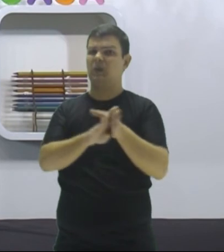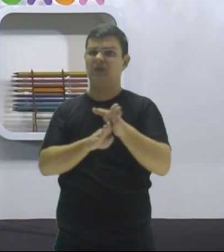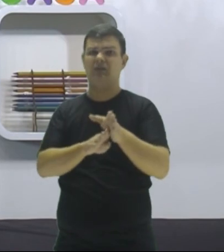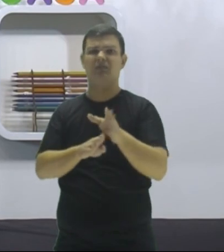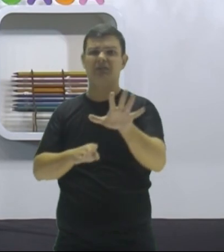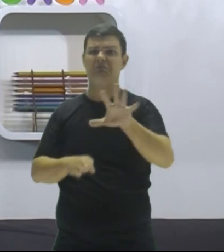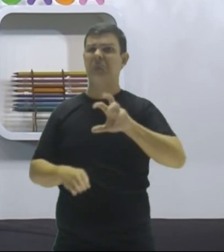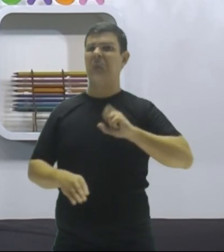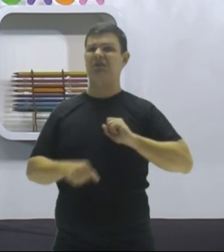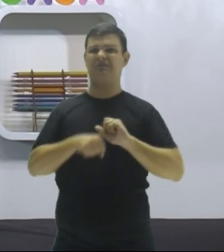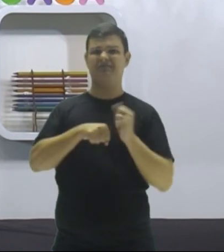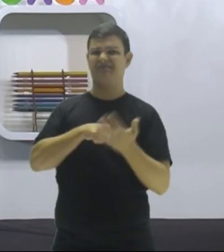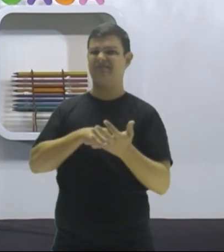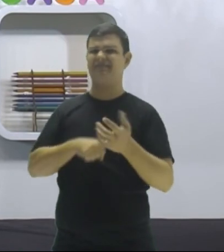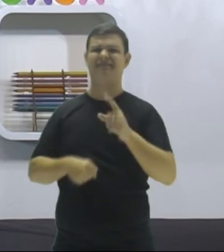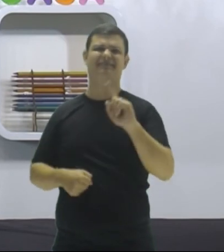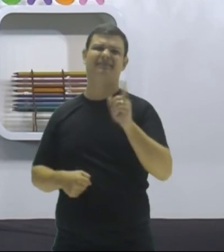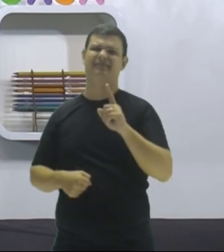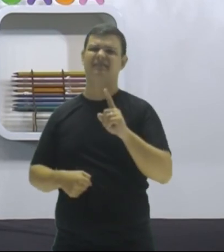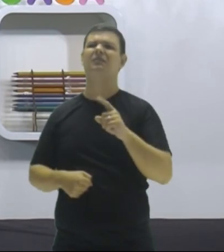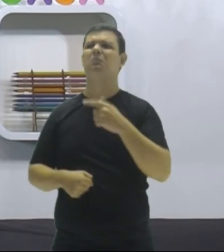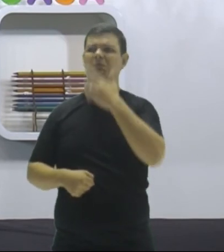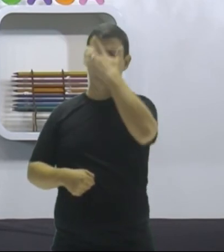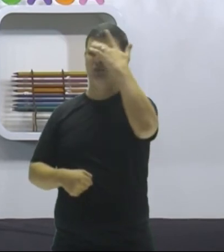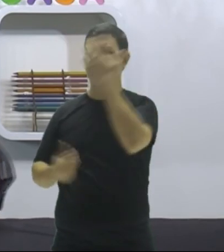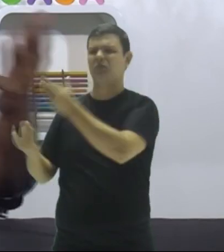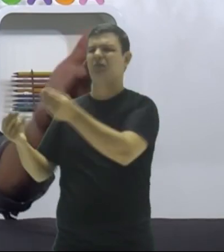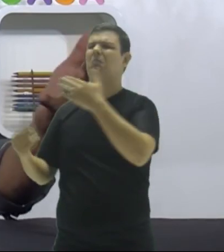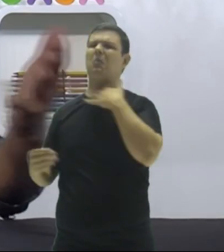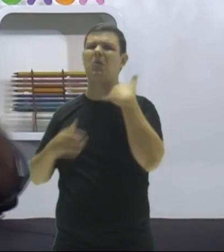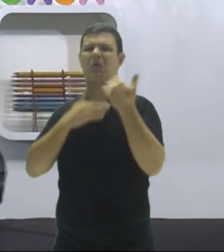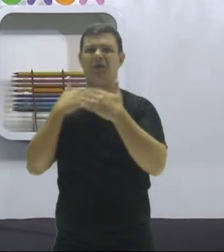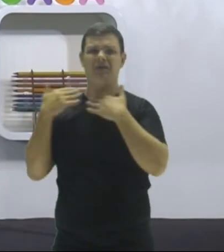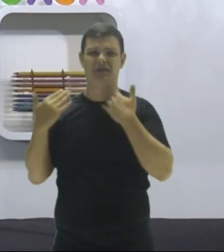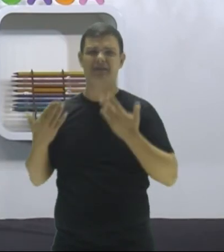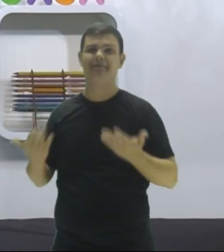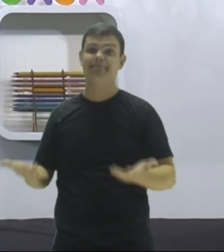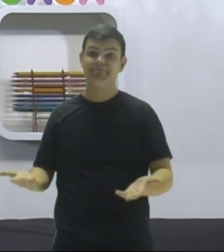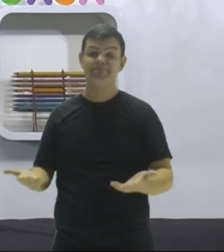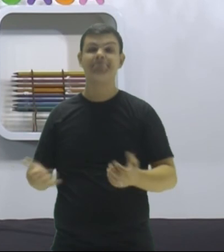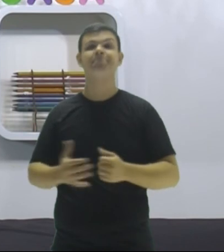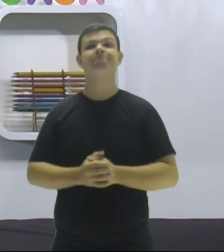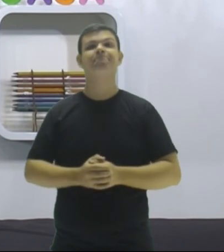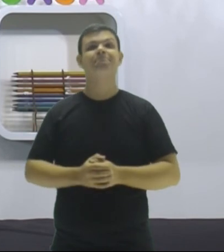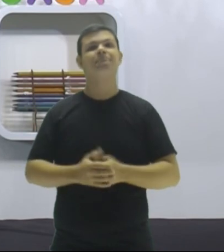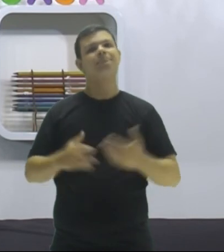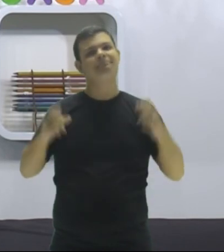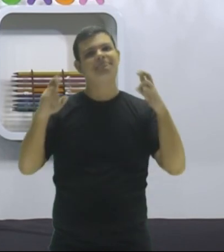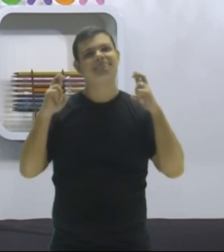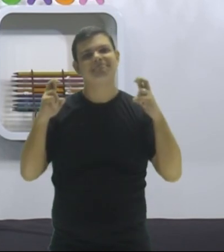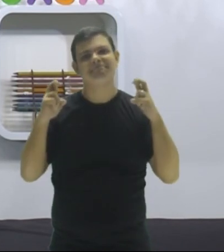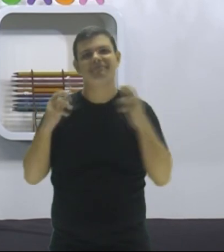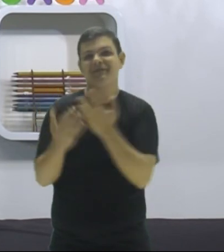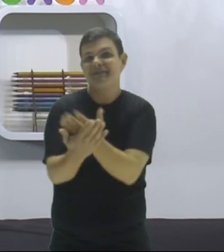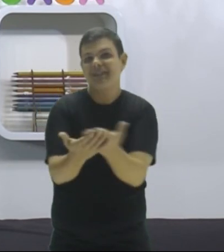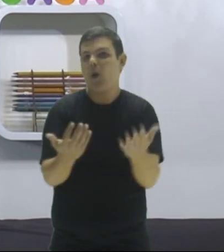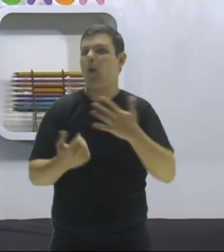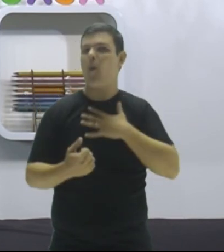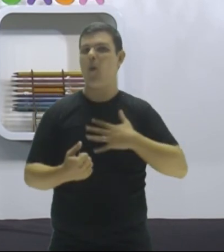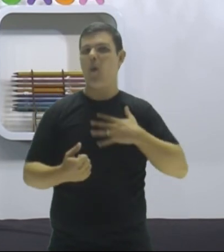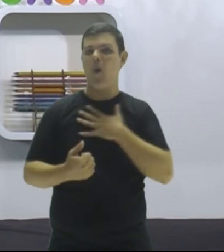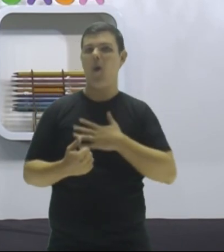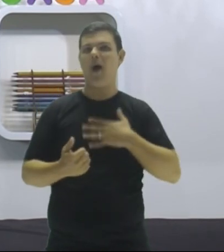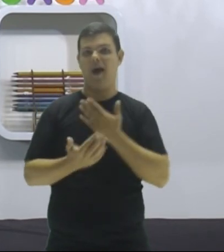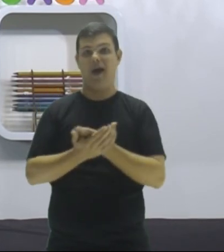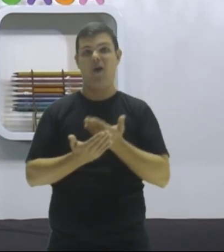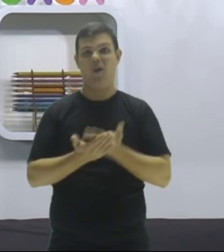não é uma gripinha não e está matando muita gente, tá ok? Então, pessoal, eu espero que todo mundo tenha gostado da nossa aula. A